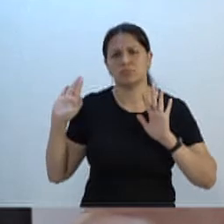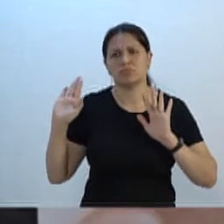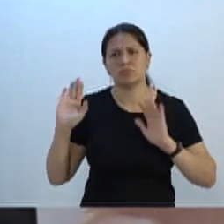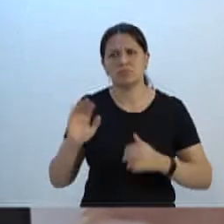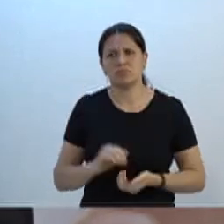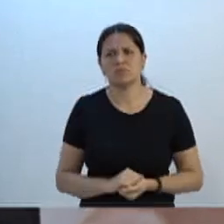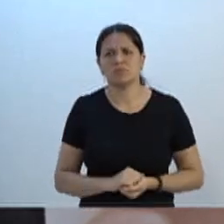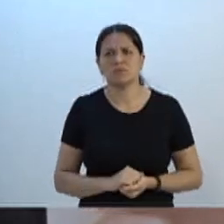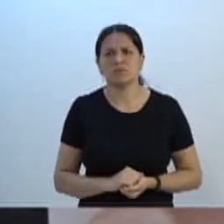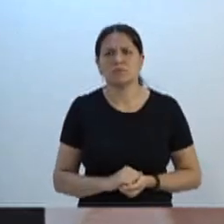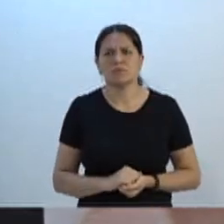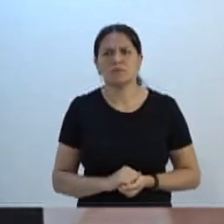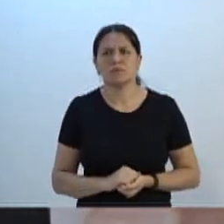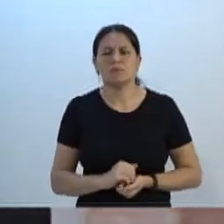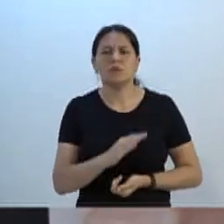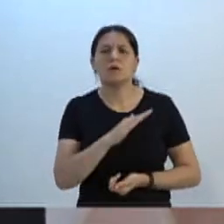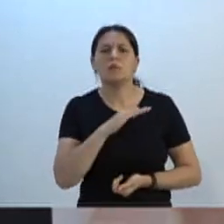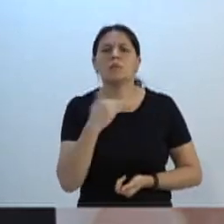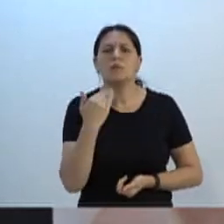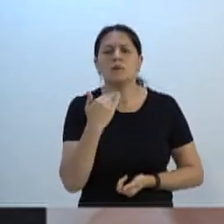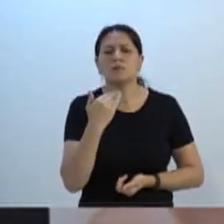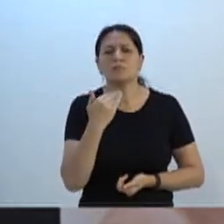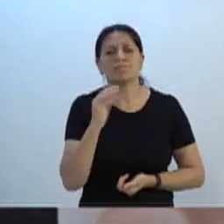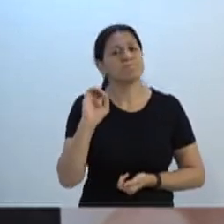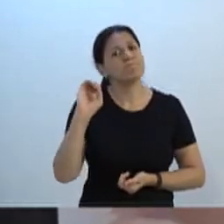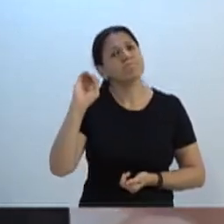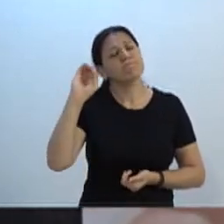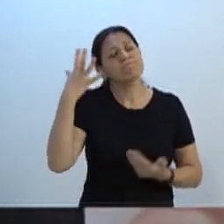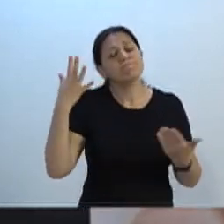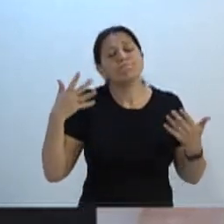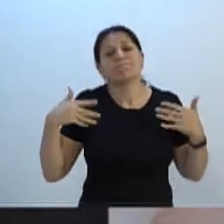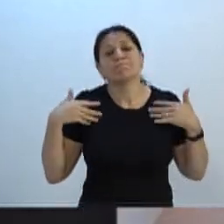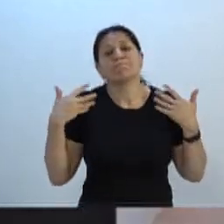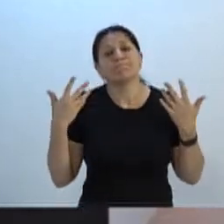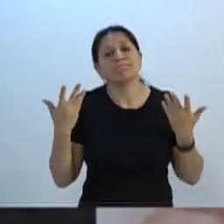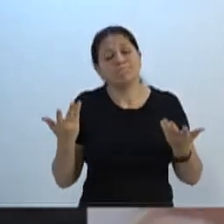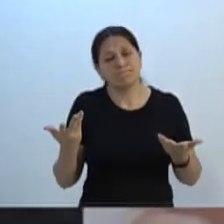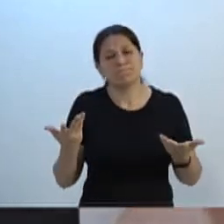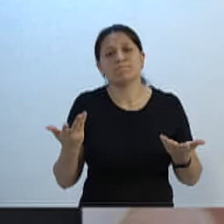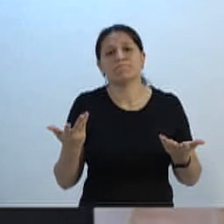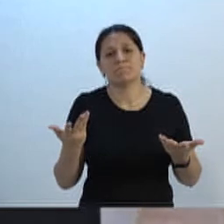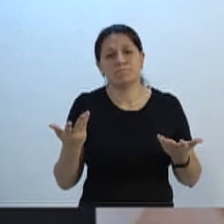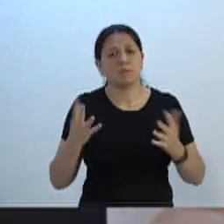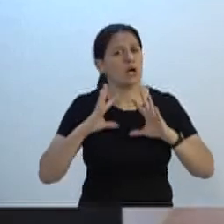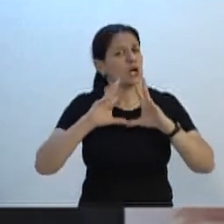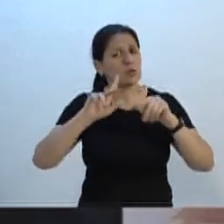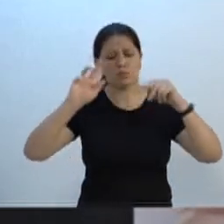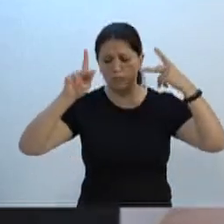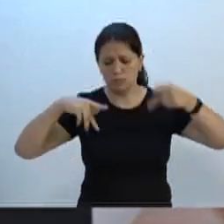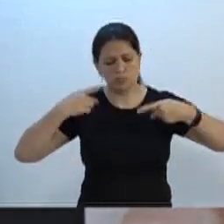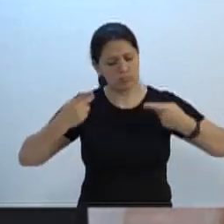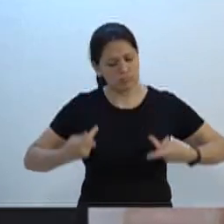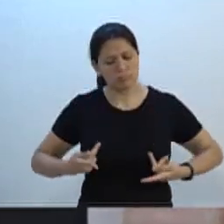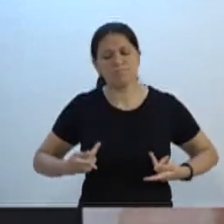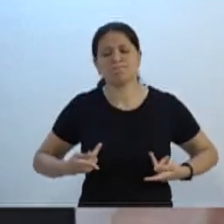A morte é a fatalidade inerente a todo ser humano.